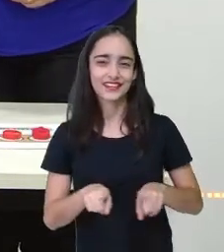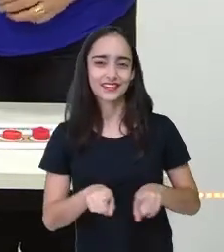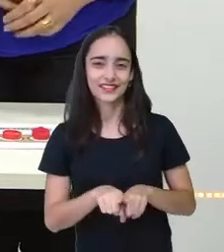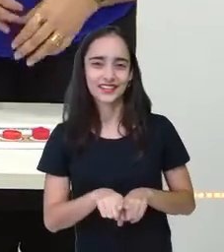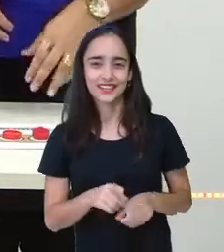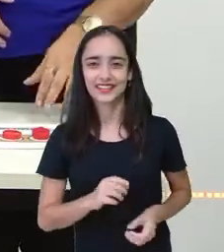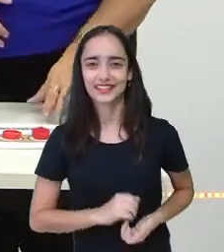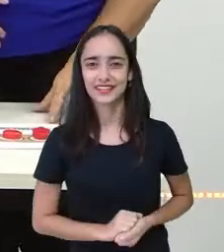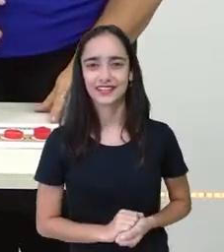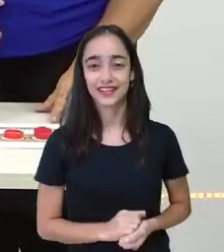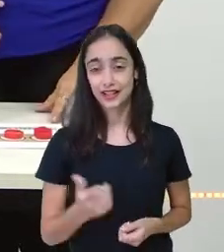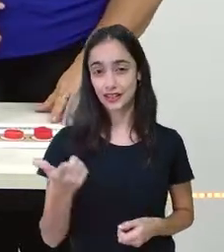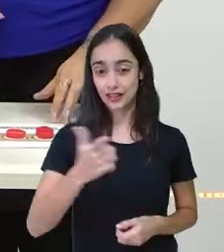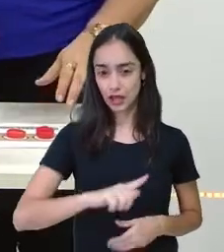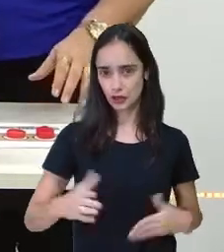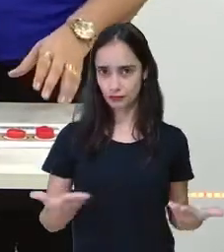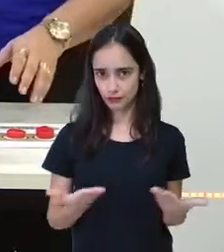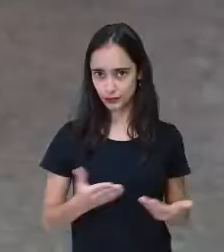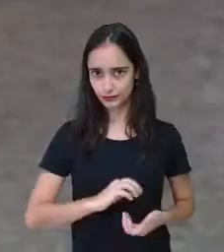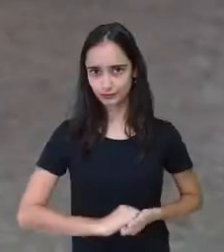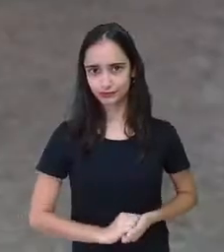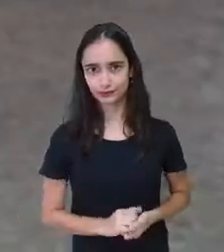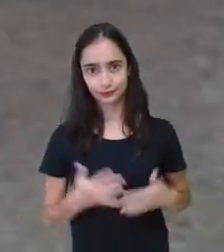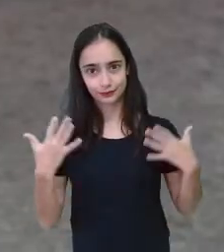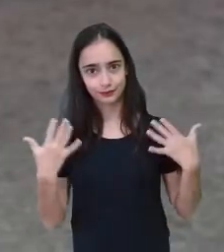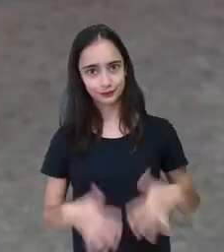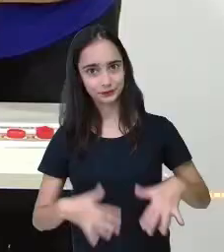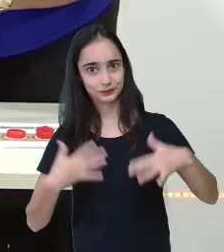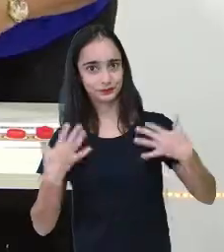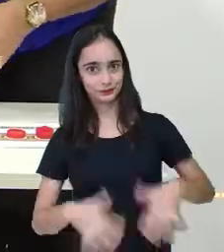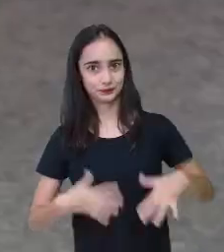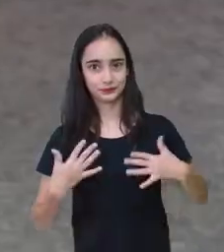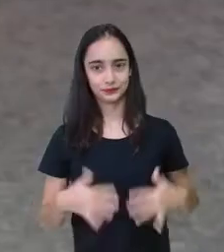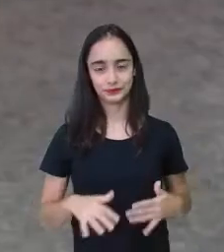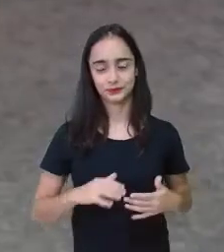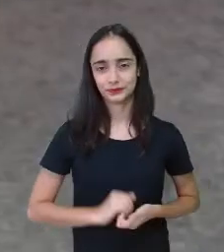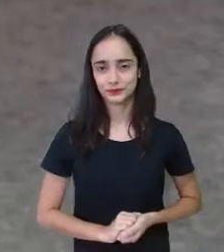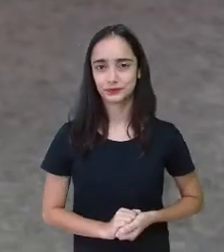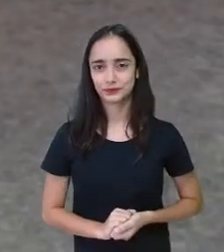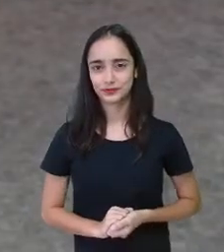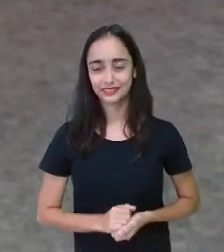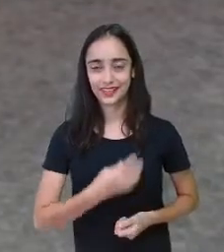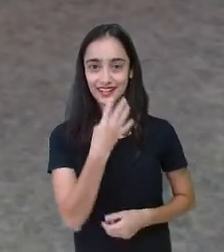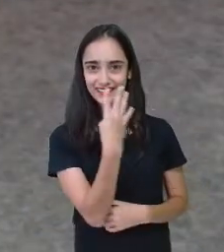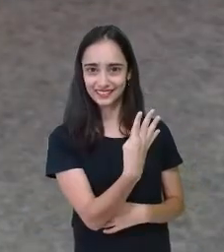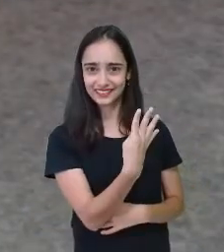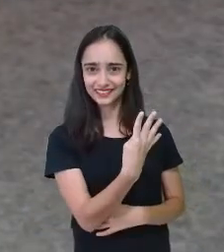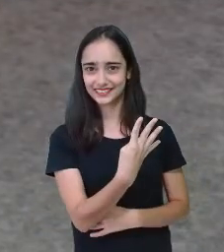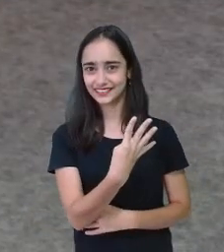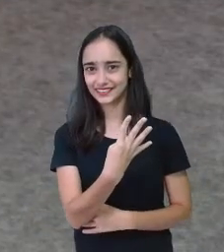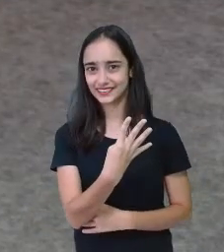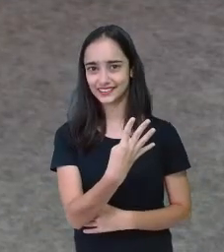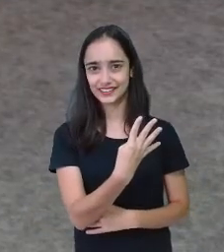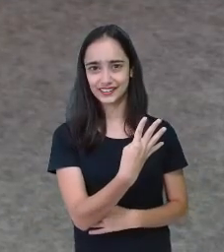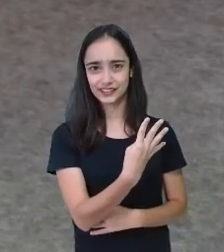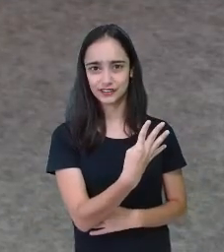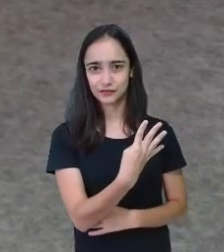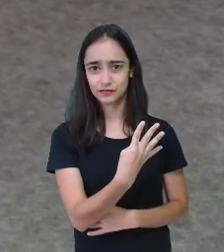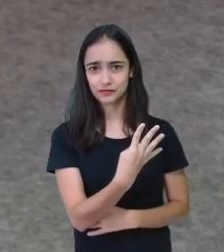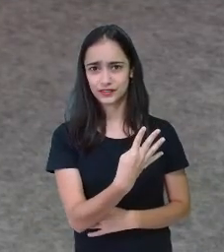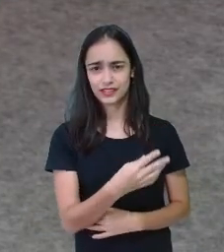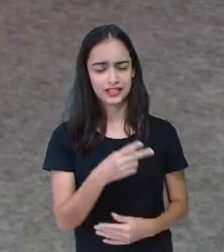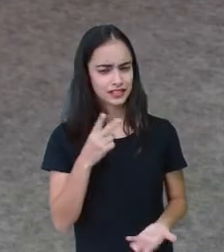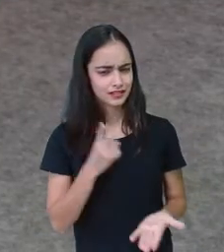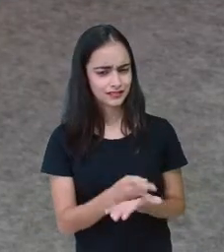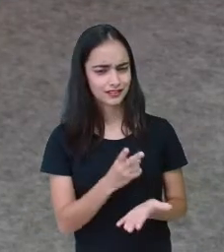Vamos para mais um. Acho que dá para a jogar mais um. Eita, passei a vez. Quatro. Eu fui uma sequência.